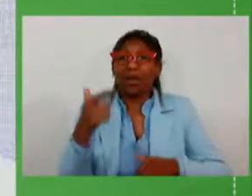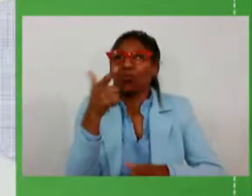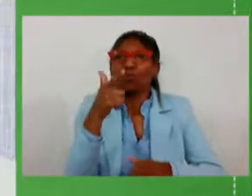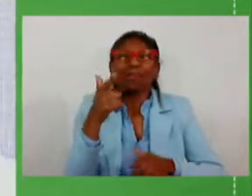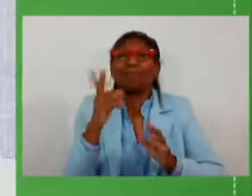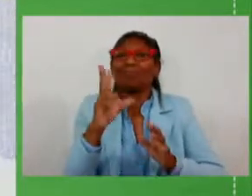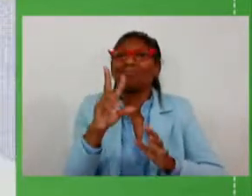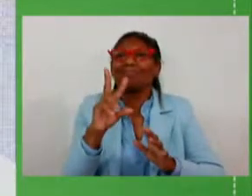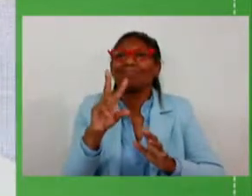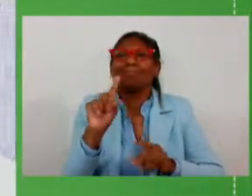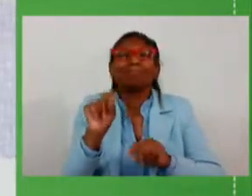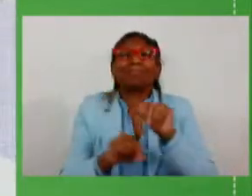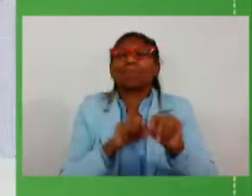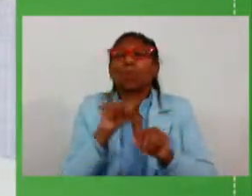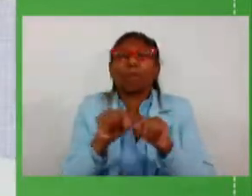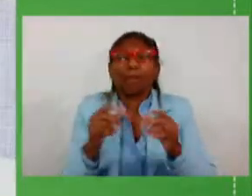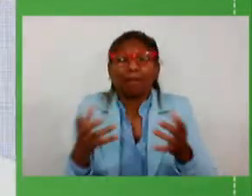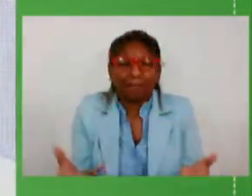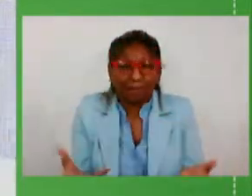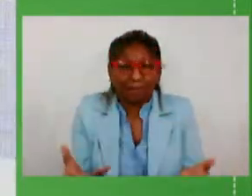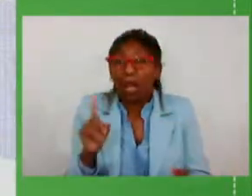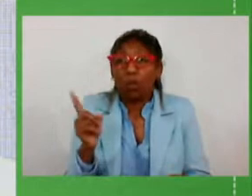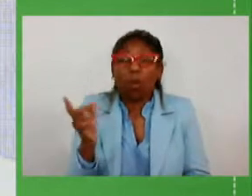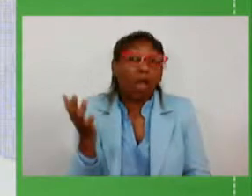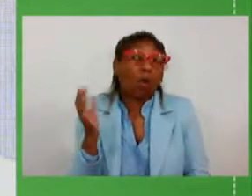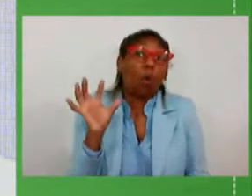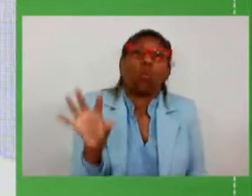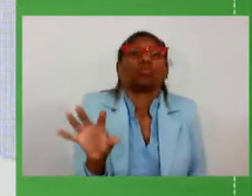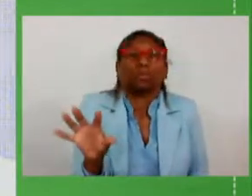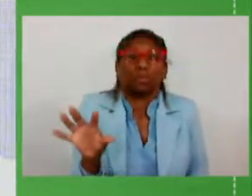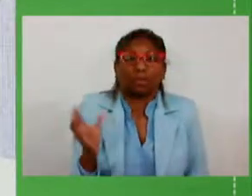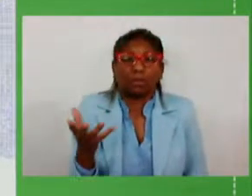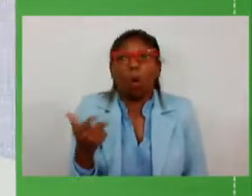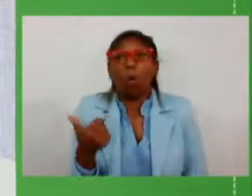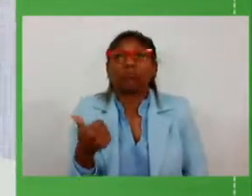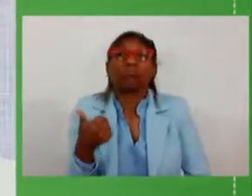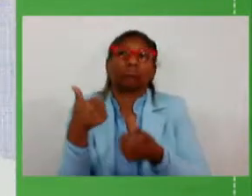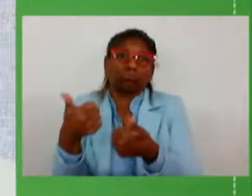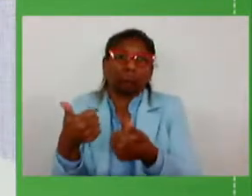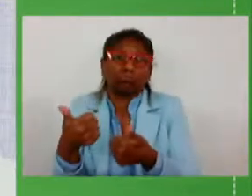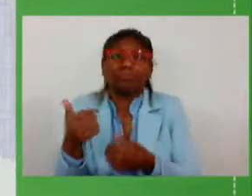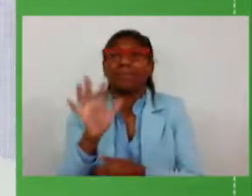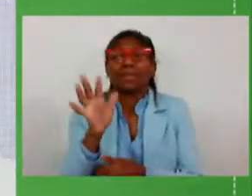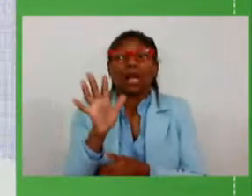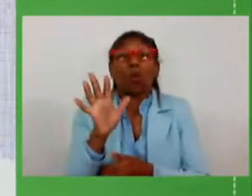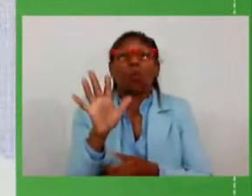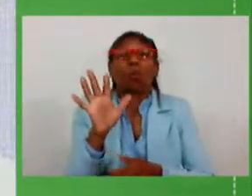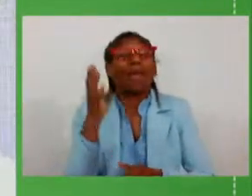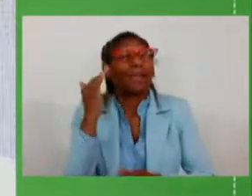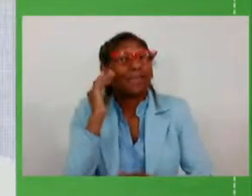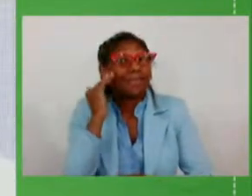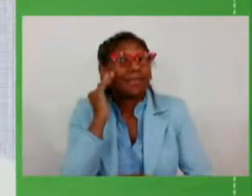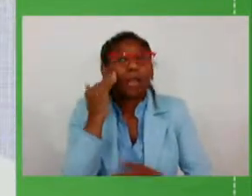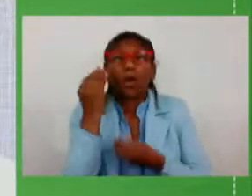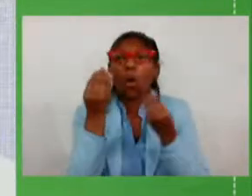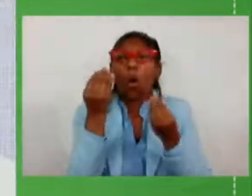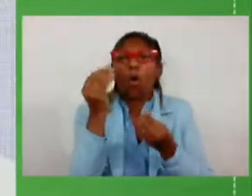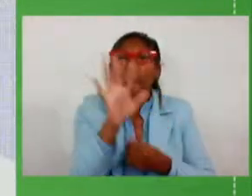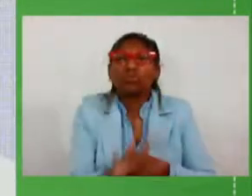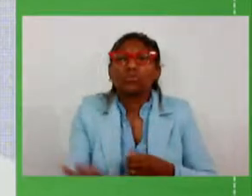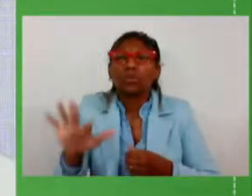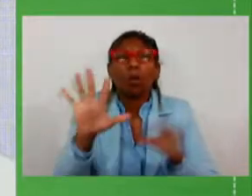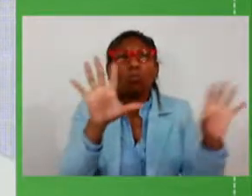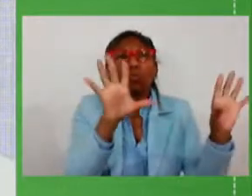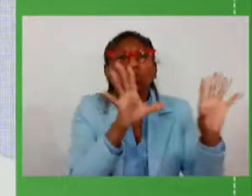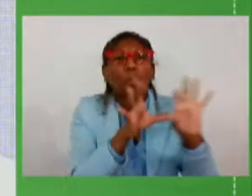não é ser simplesmente contra a favor disso ou daquilo é entender o contexto a circunstância o momento histórico que vivemos e tomar as